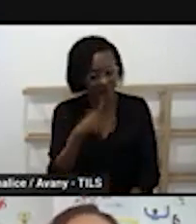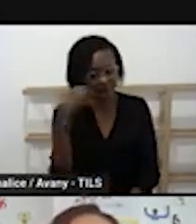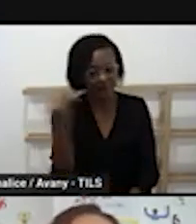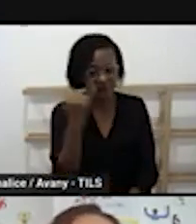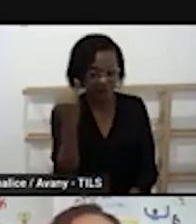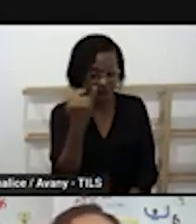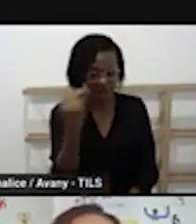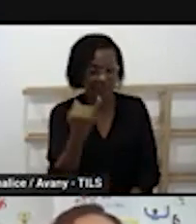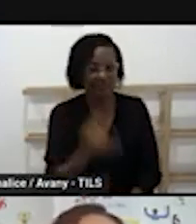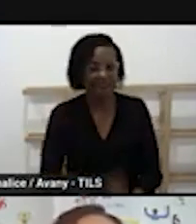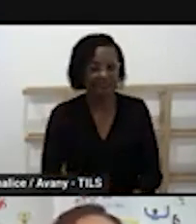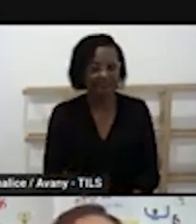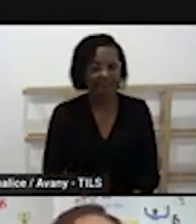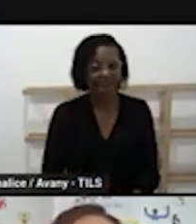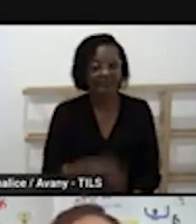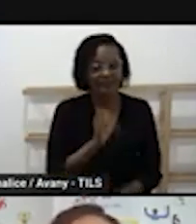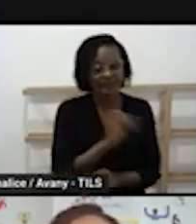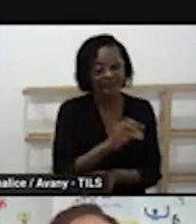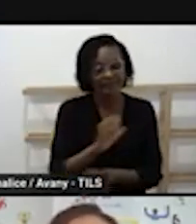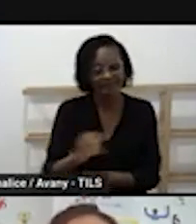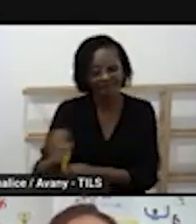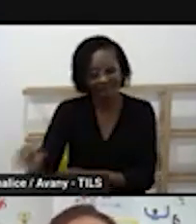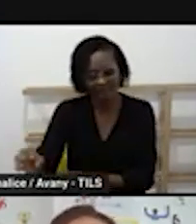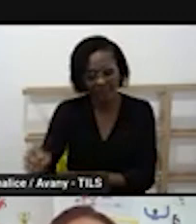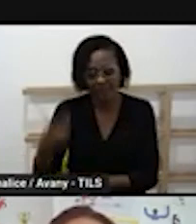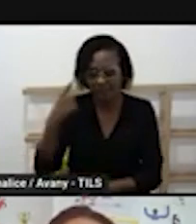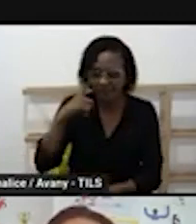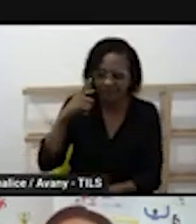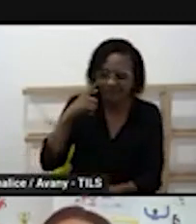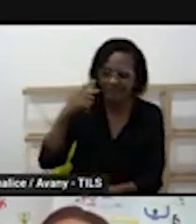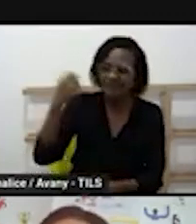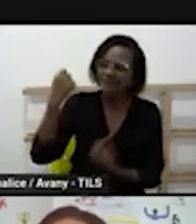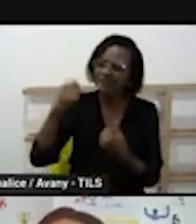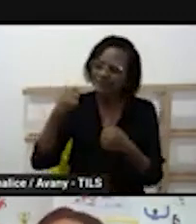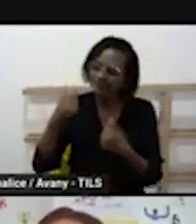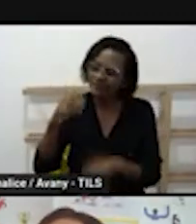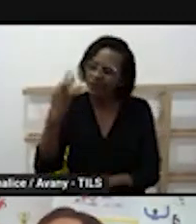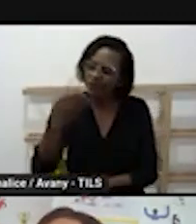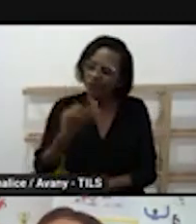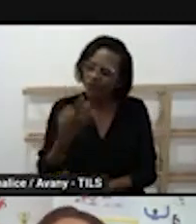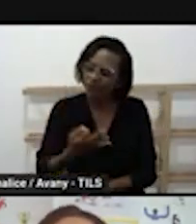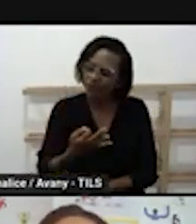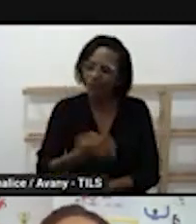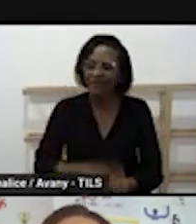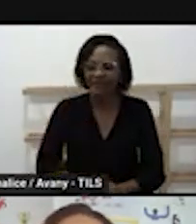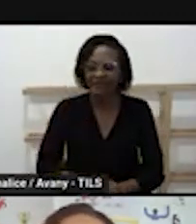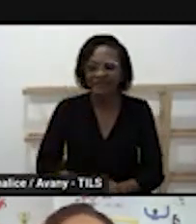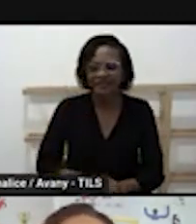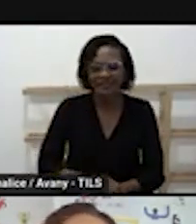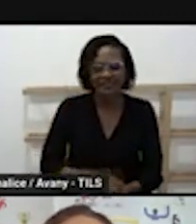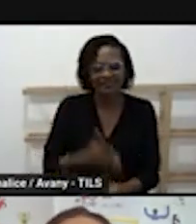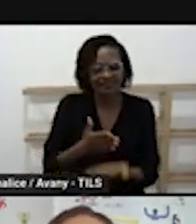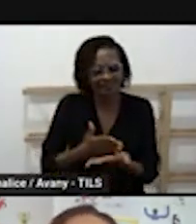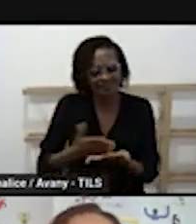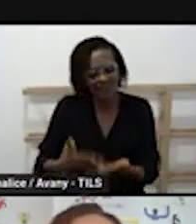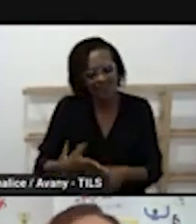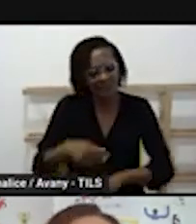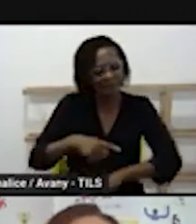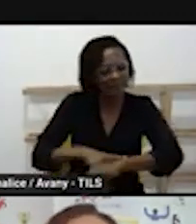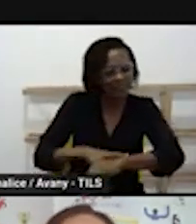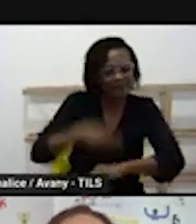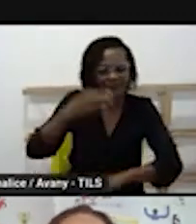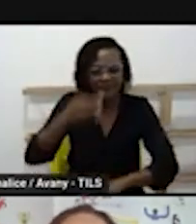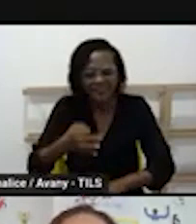né, que é educador e precisa dessa estabilidade. Então, a gente precisa dessa organização de saber como a gente vai dividir esse tempo de